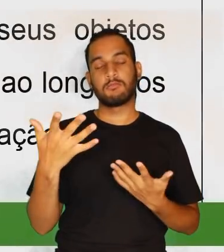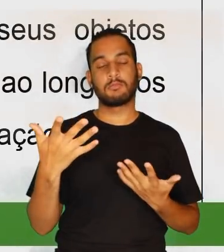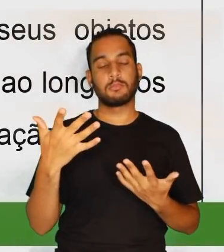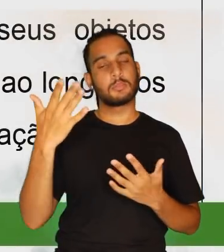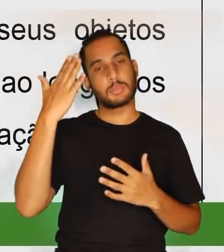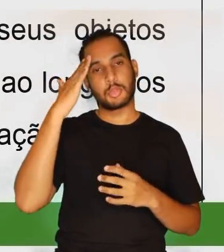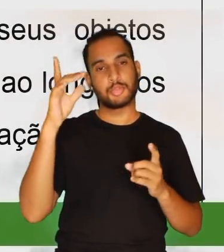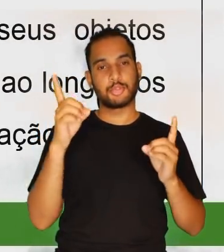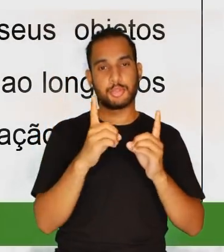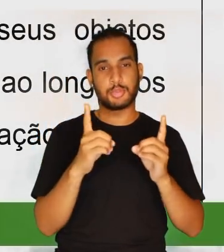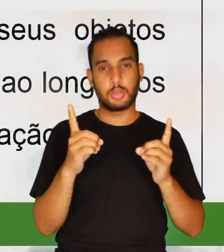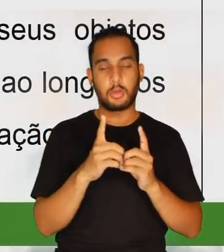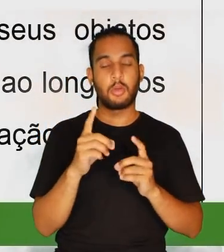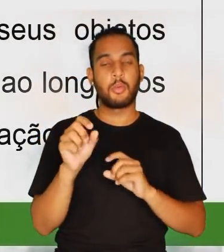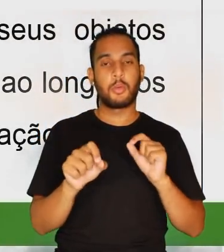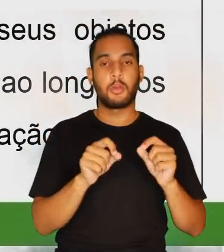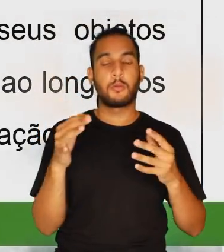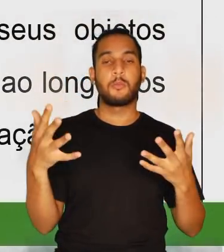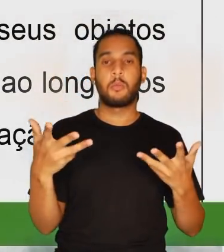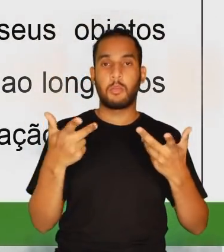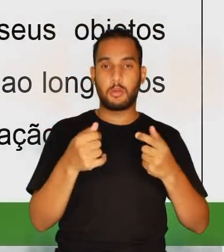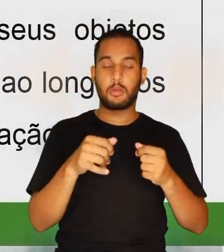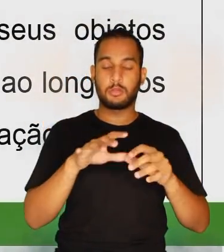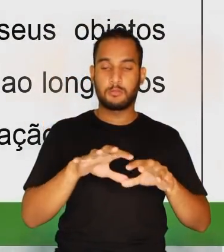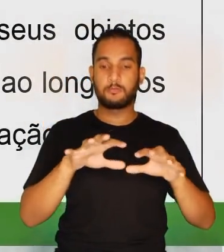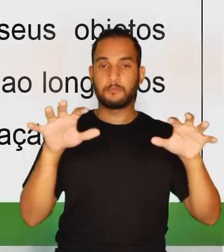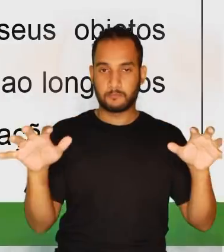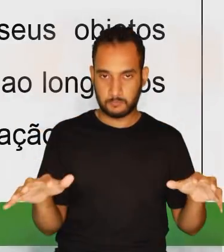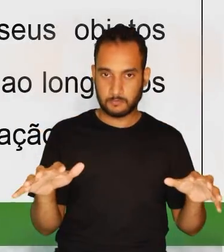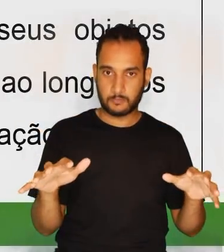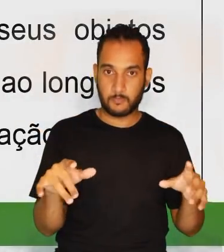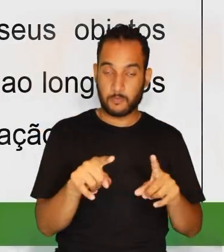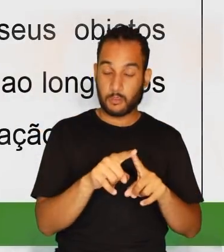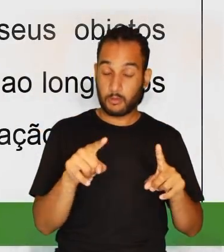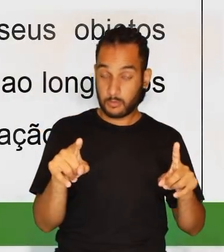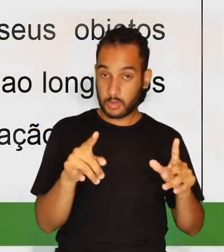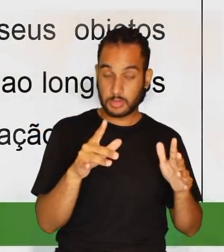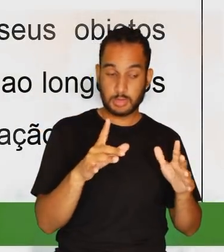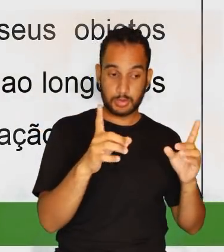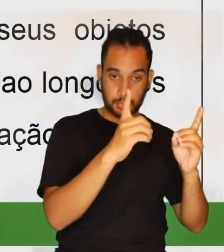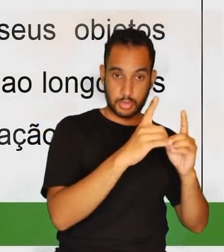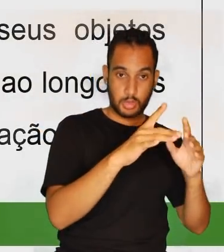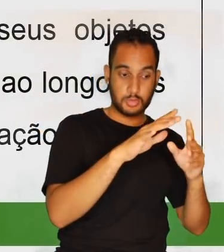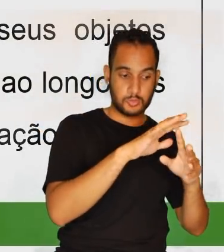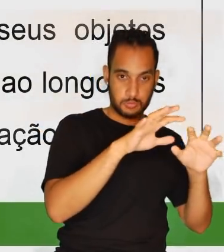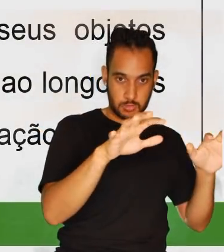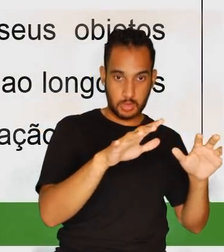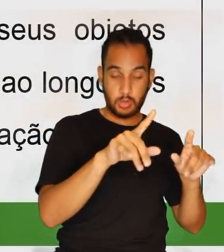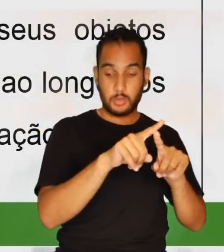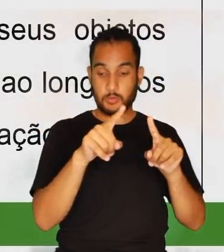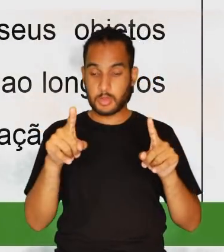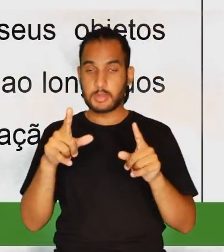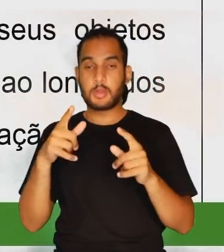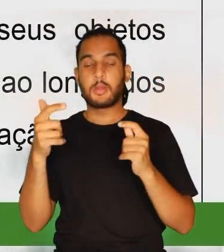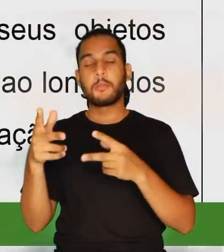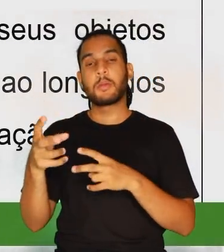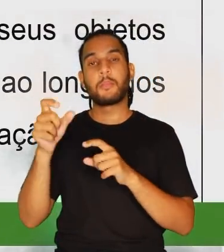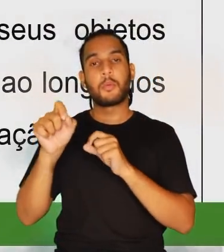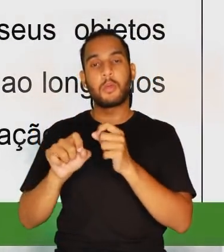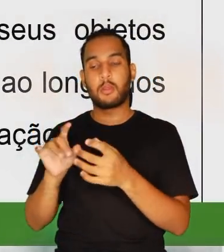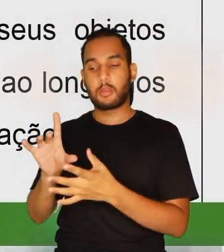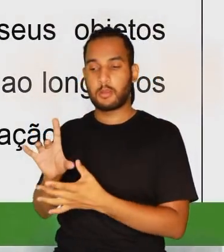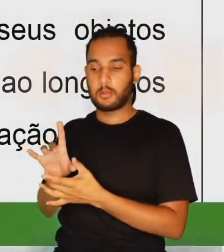forma didática, a gente traz as habilidades de forma realmente separada, mas a gente tem que perceber que elas têm uma